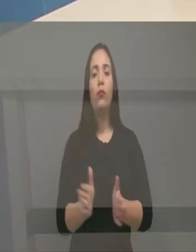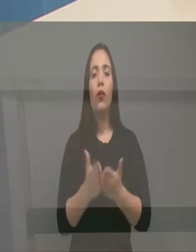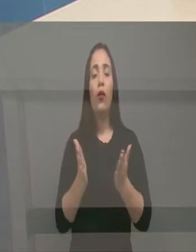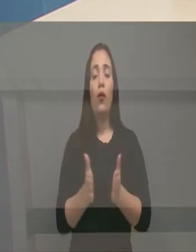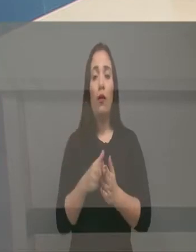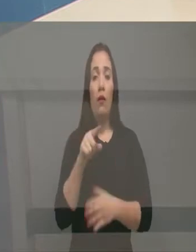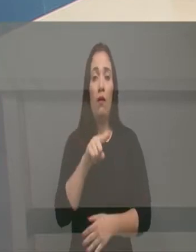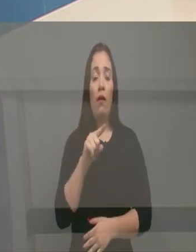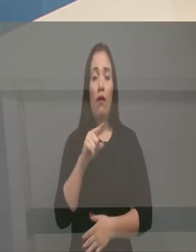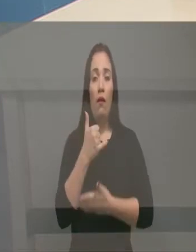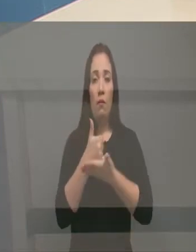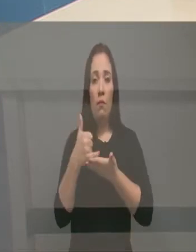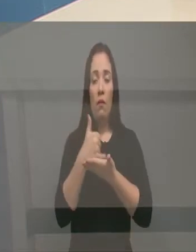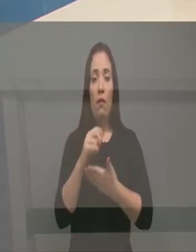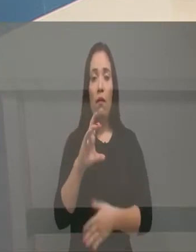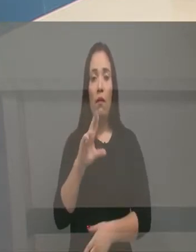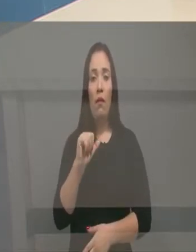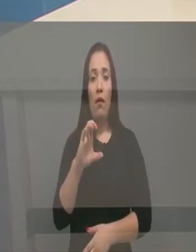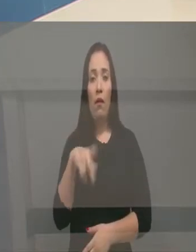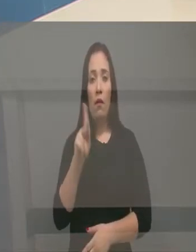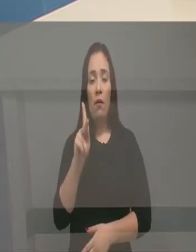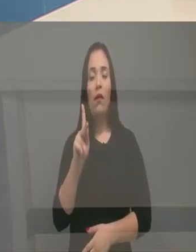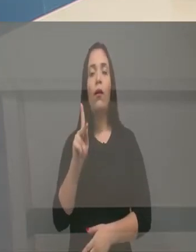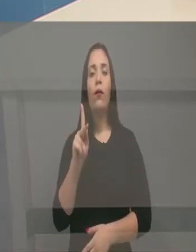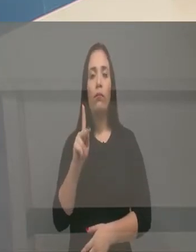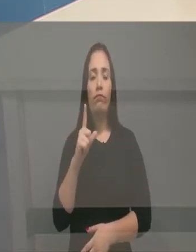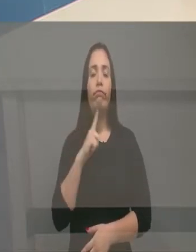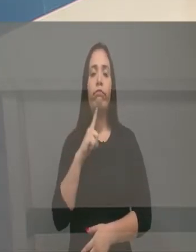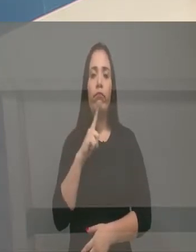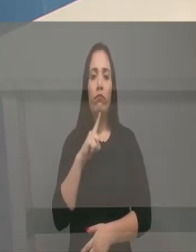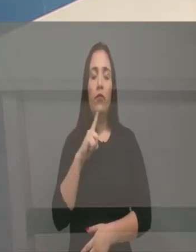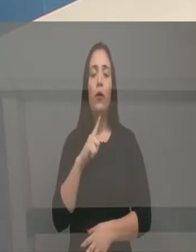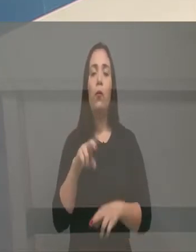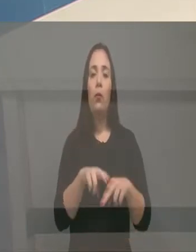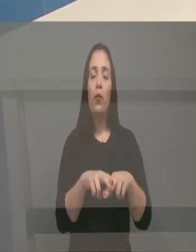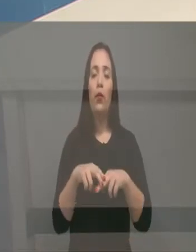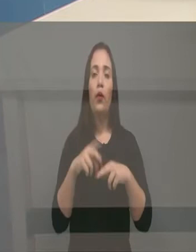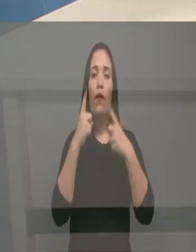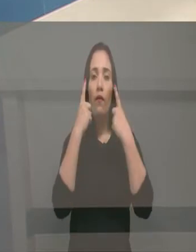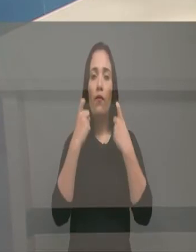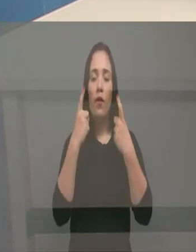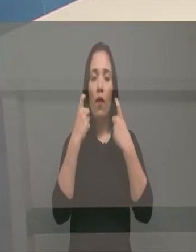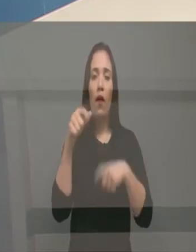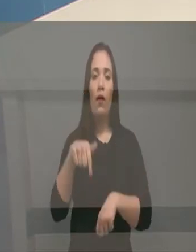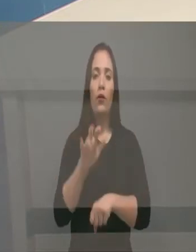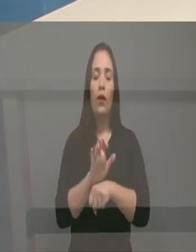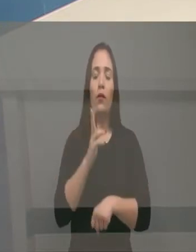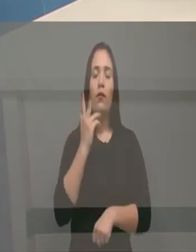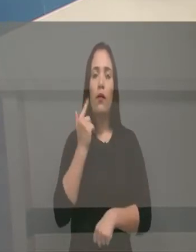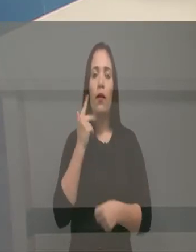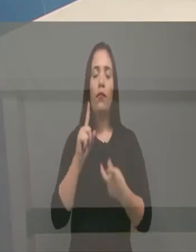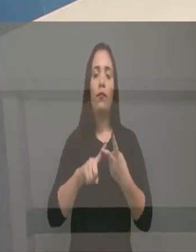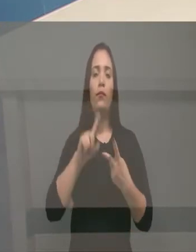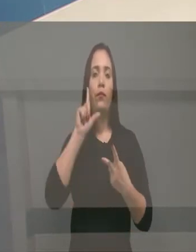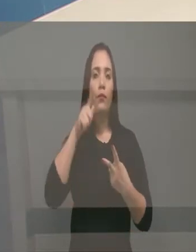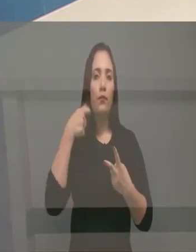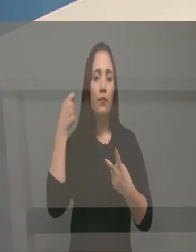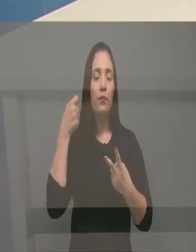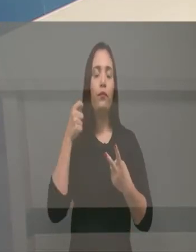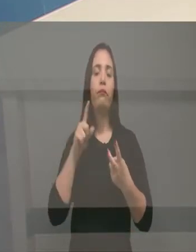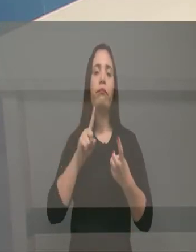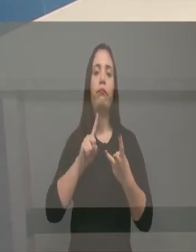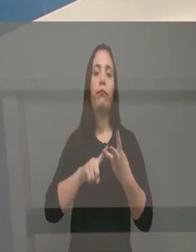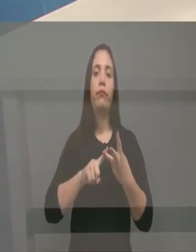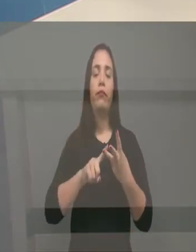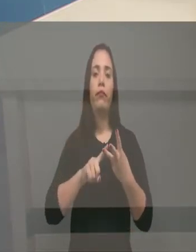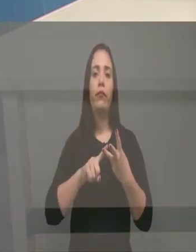que atingiu de cheia a população mais pobre. Por isso que os estados de violência do Ceará, de Alagoas, do Rio Grande